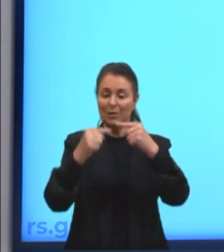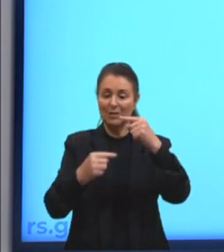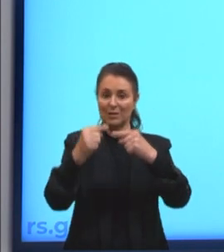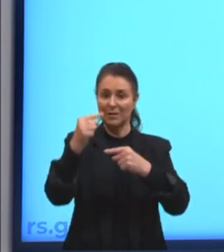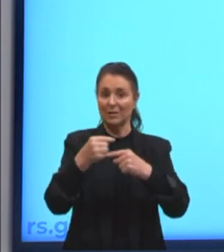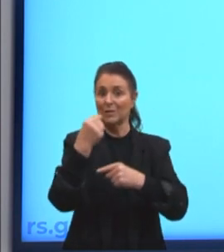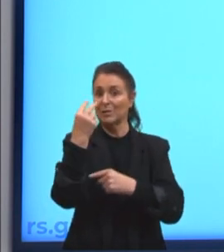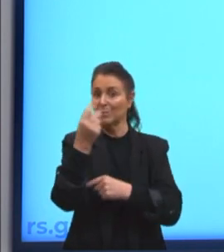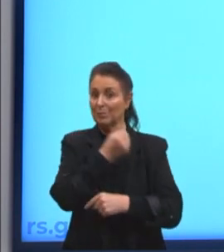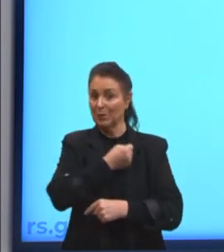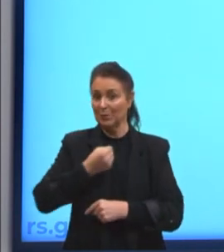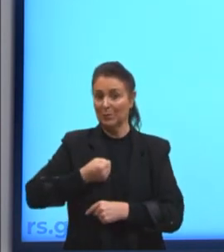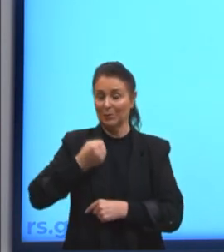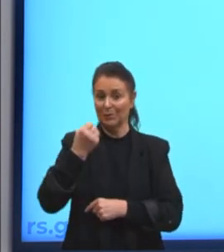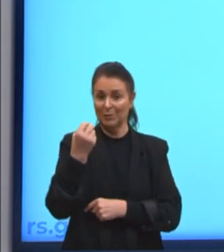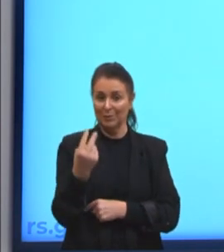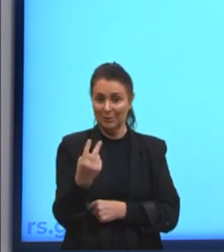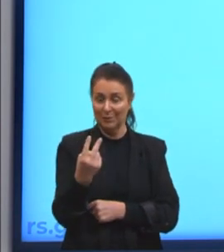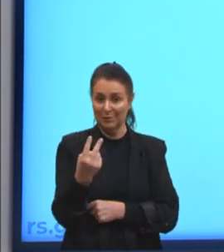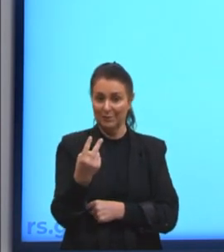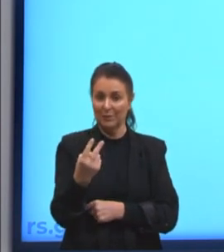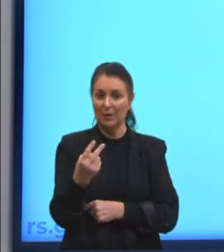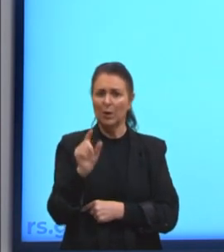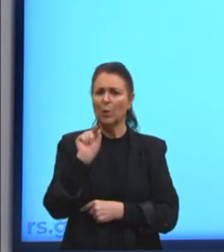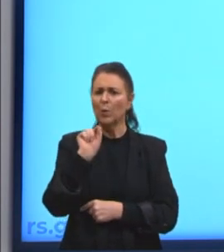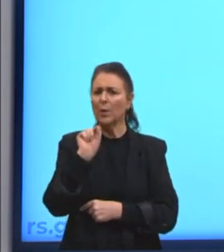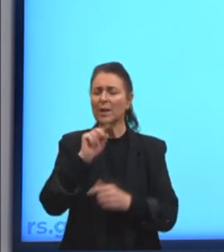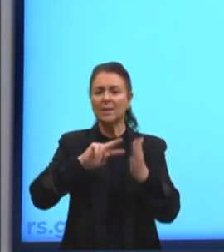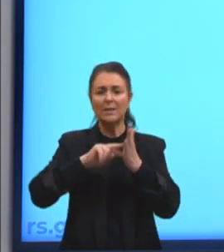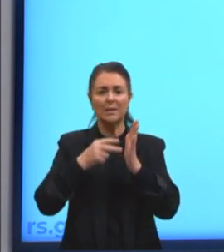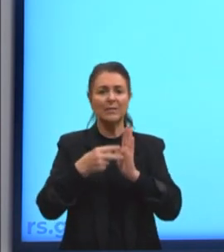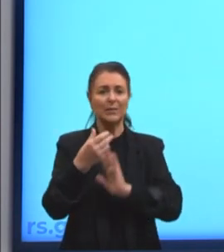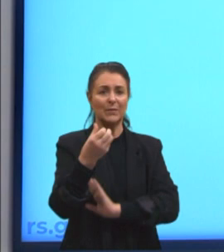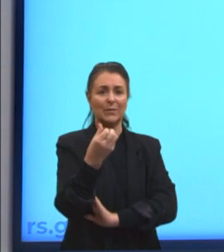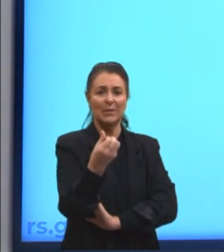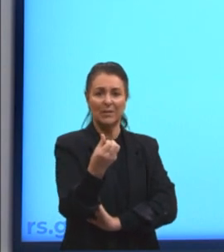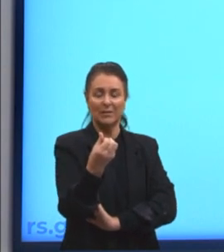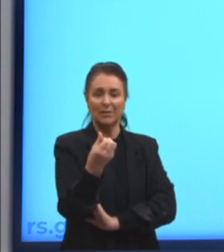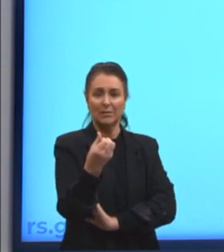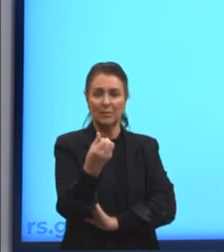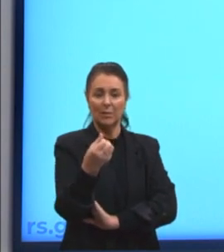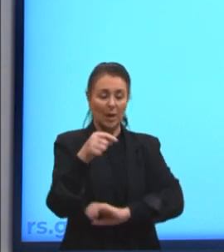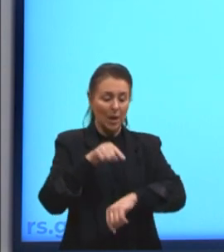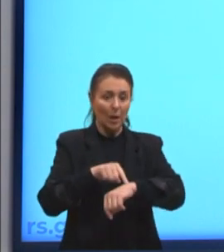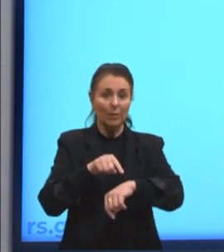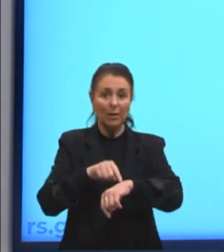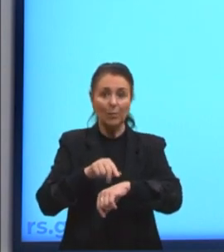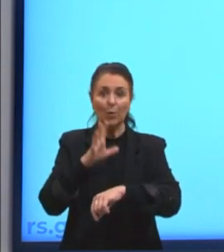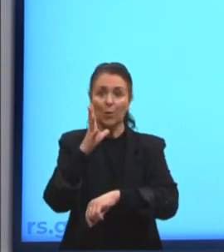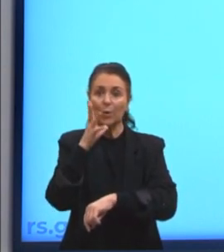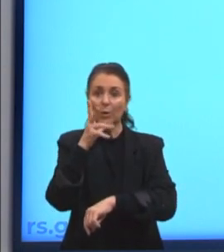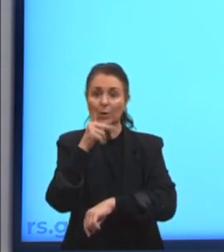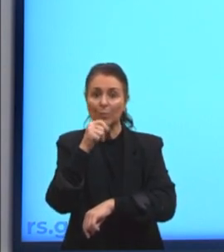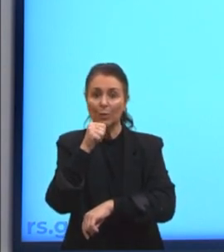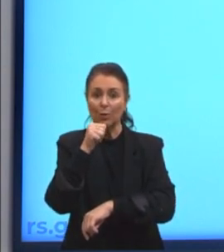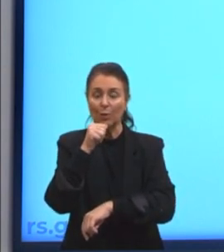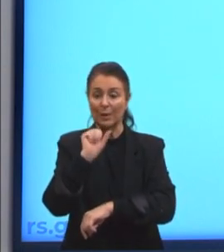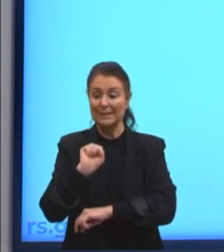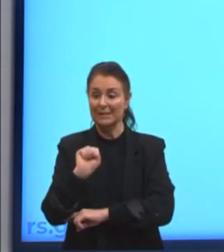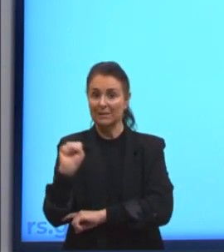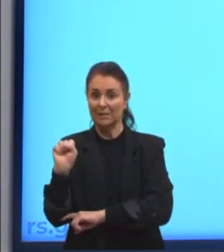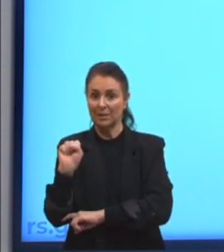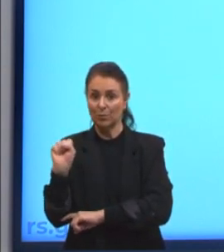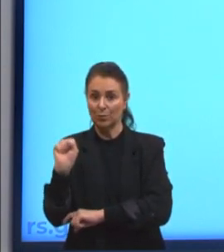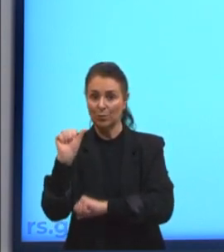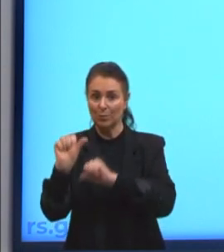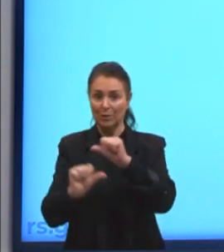por 2, tá? O que que significa esses 6, então? O tempo gasto em segundos para